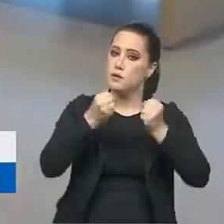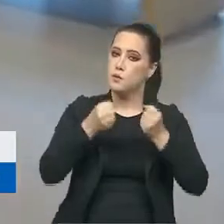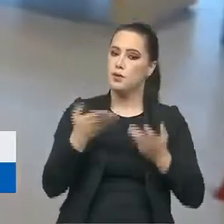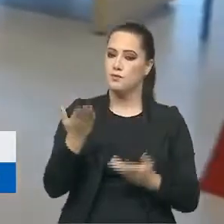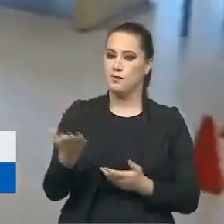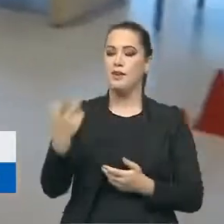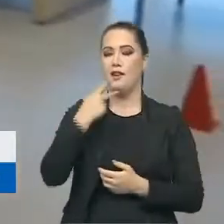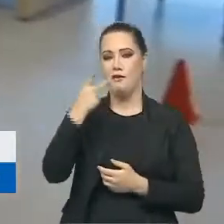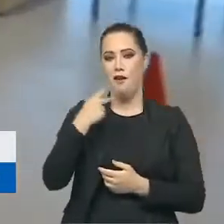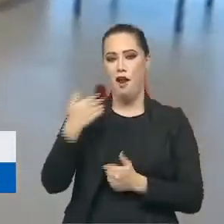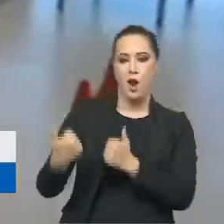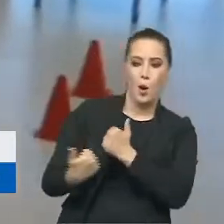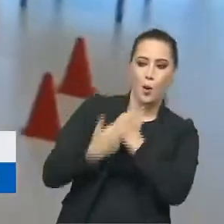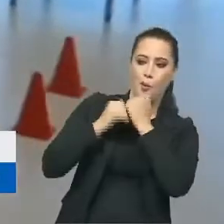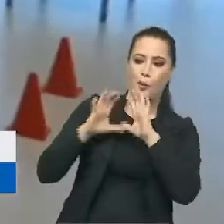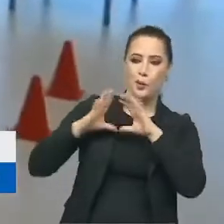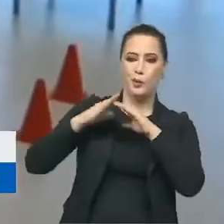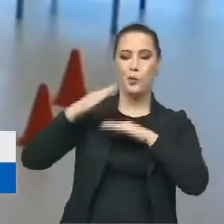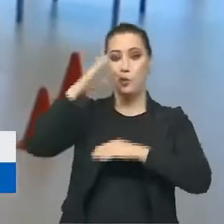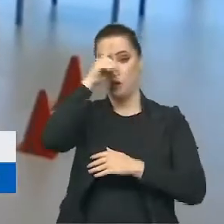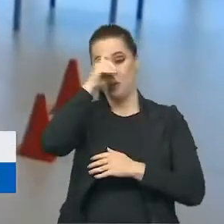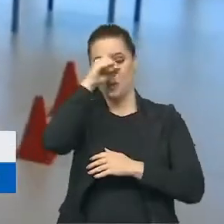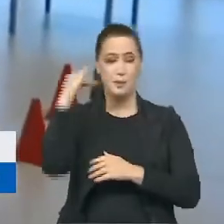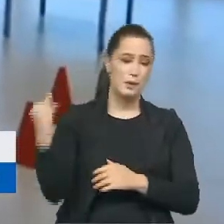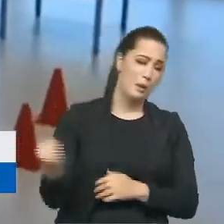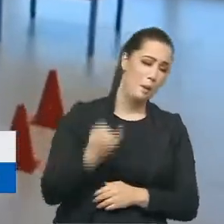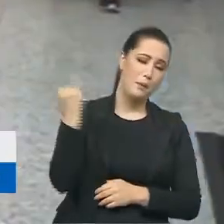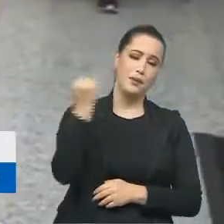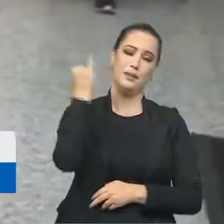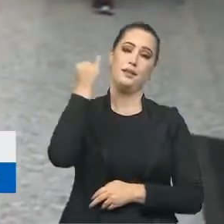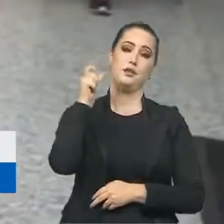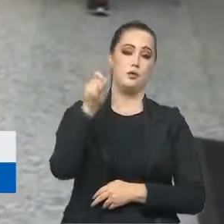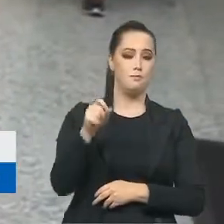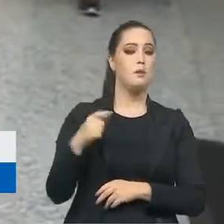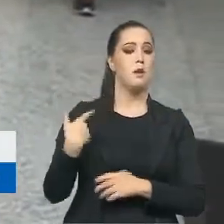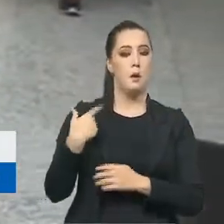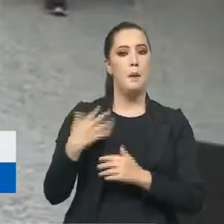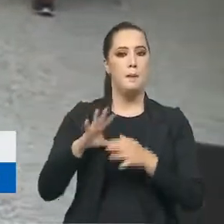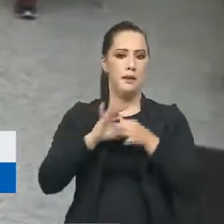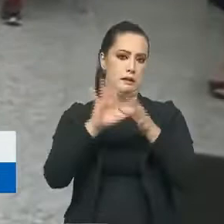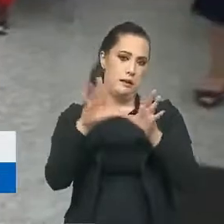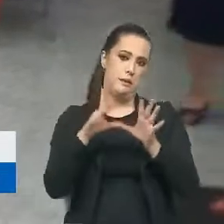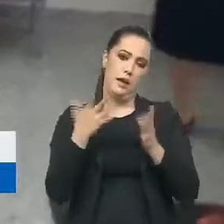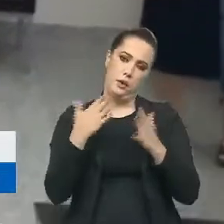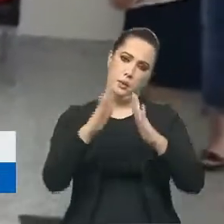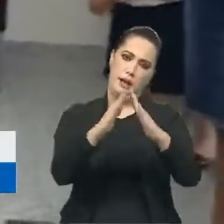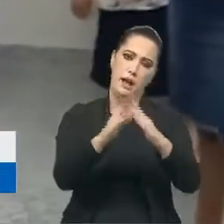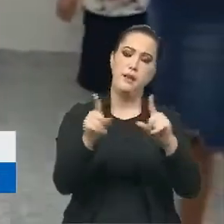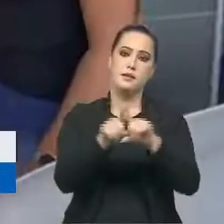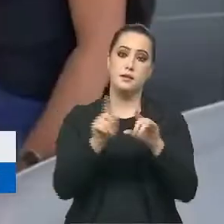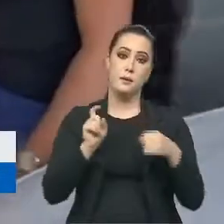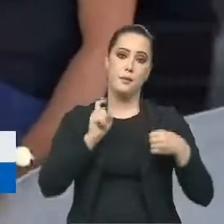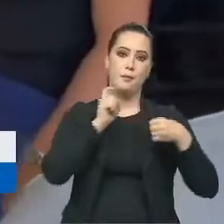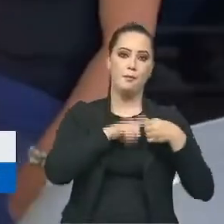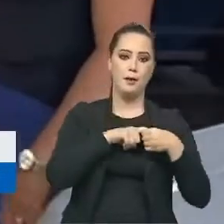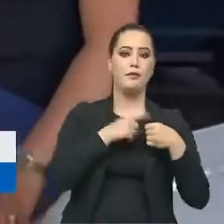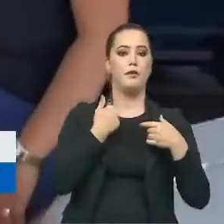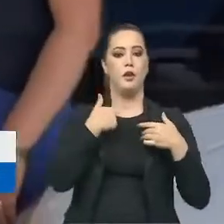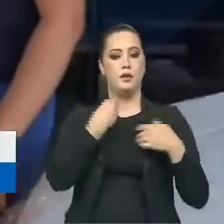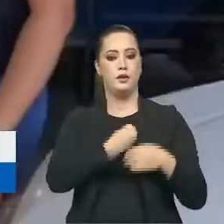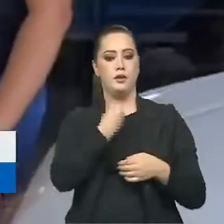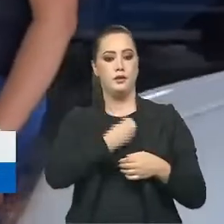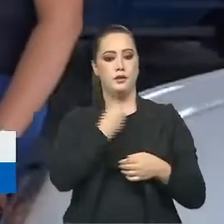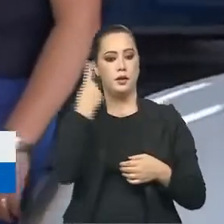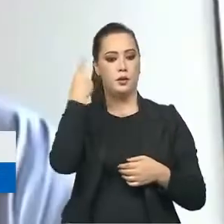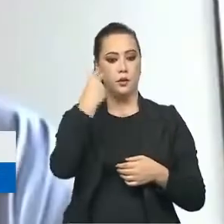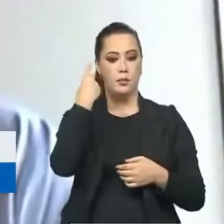ele conta que o apoio da equipe hospitalar foi fundamental, tanto para a alta, como para a retomada das atividades